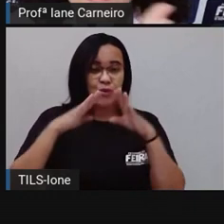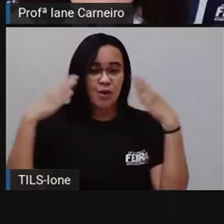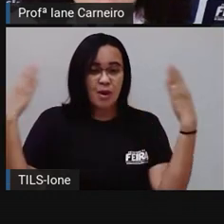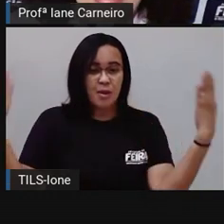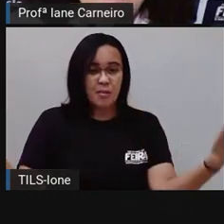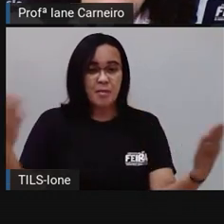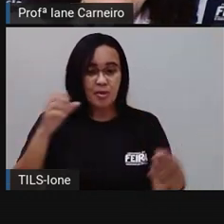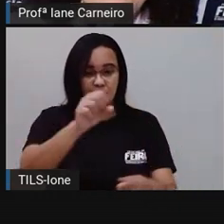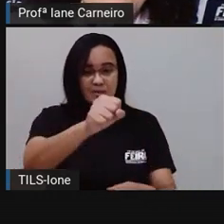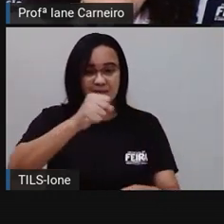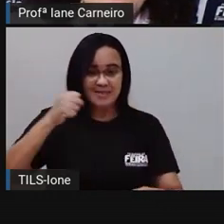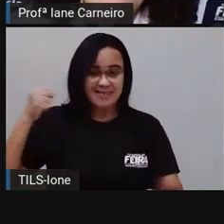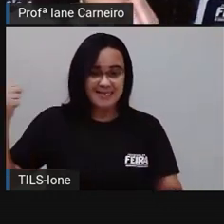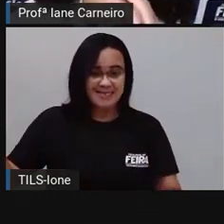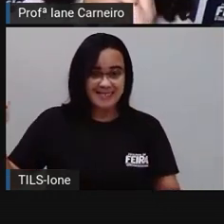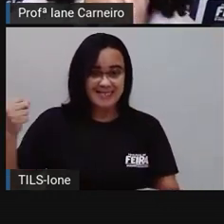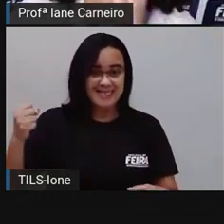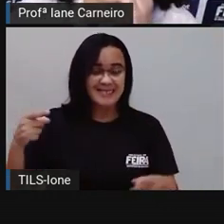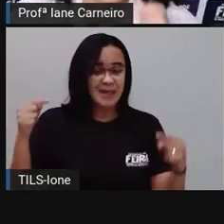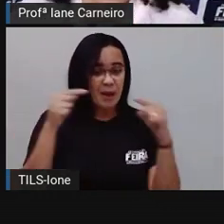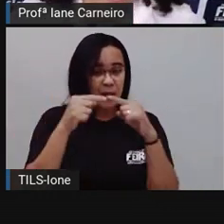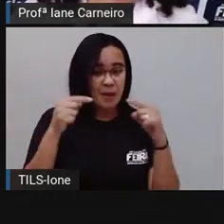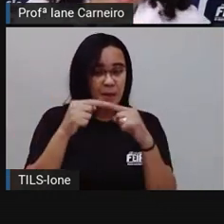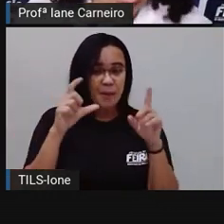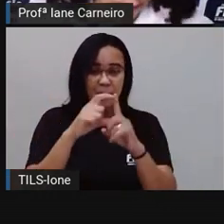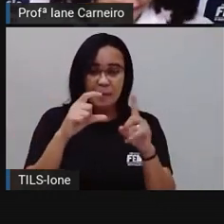palavras que rimaram? Ó,